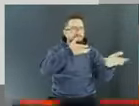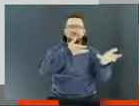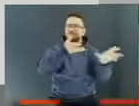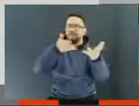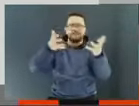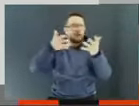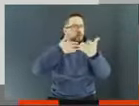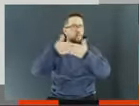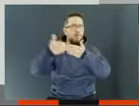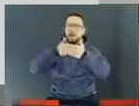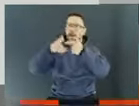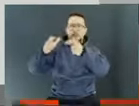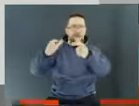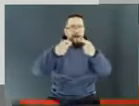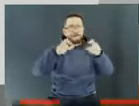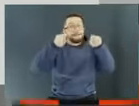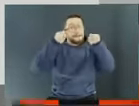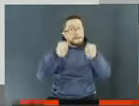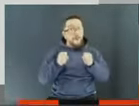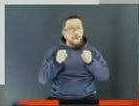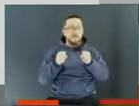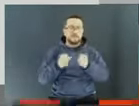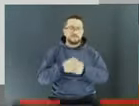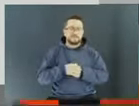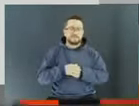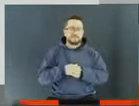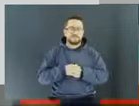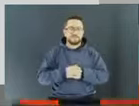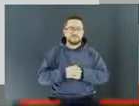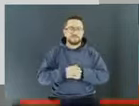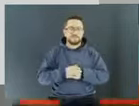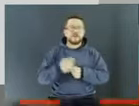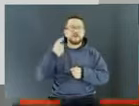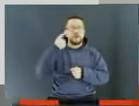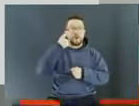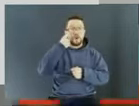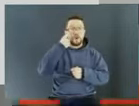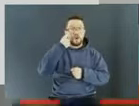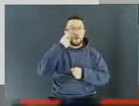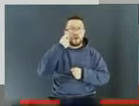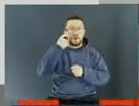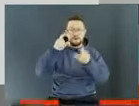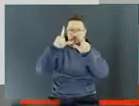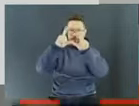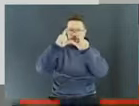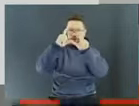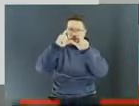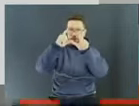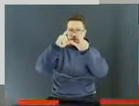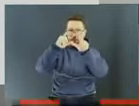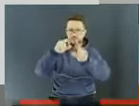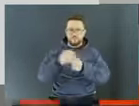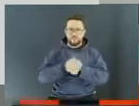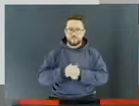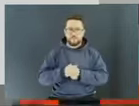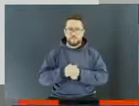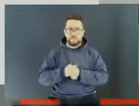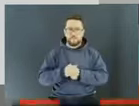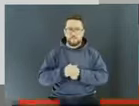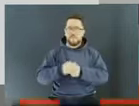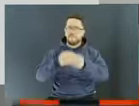Por último, eu tenho pouco espaço, nessa fotografia aqui, o eu quero explicar. Eu, na verdade, coloquei para explicar,